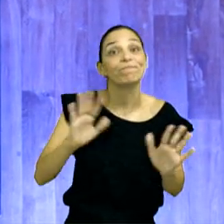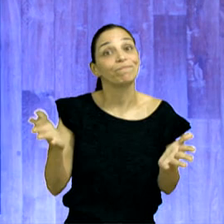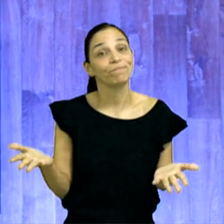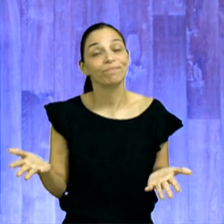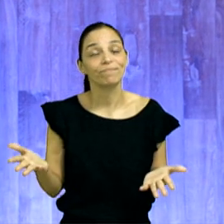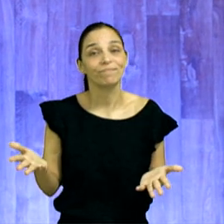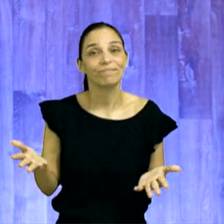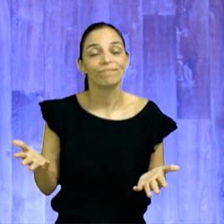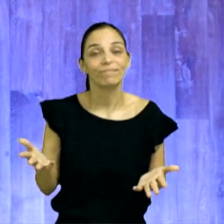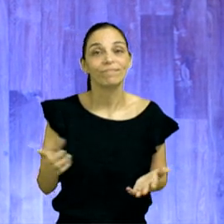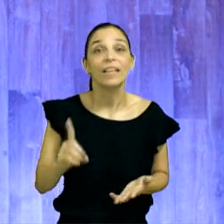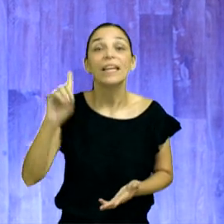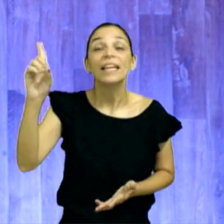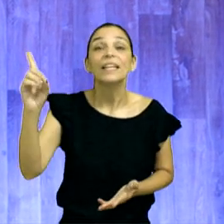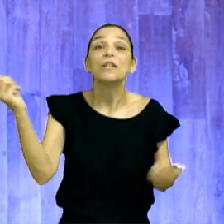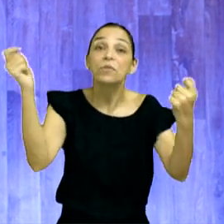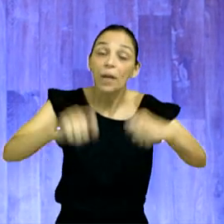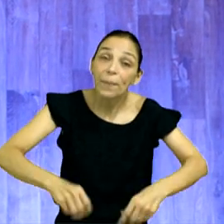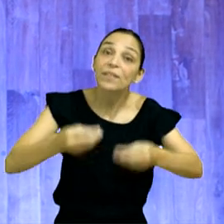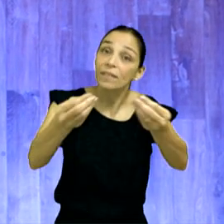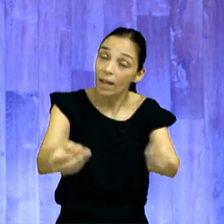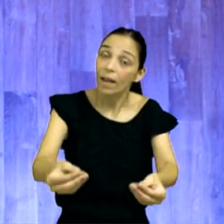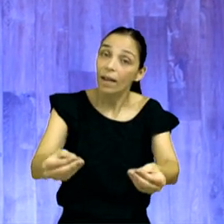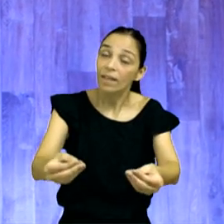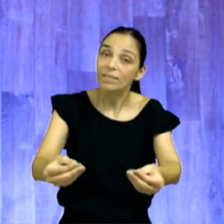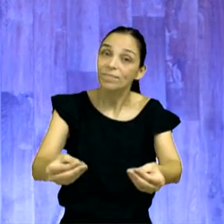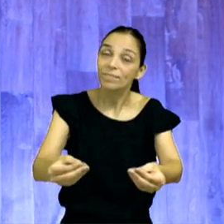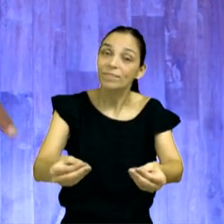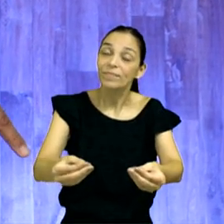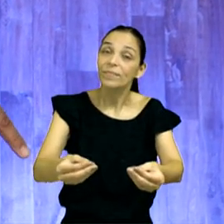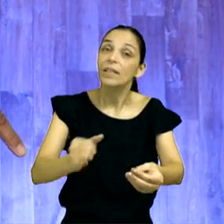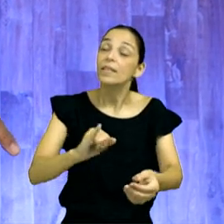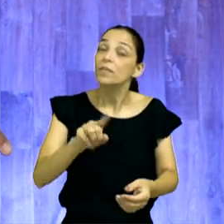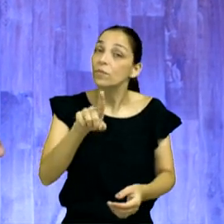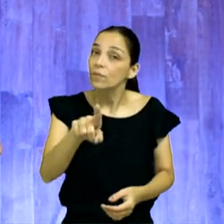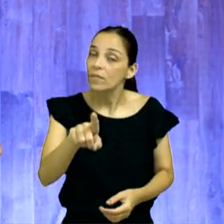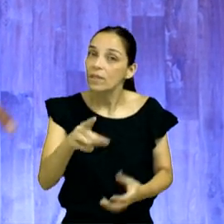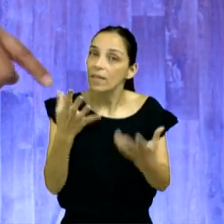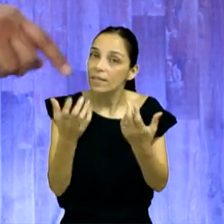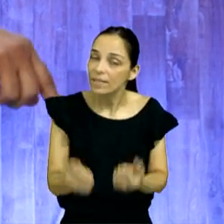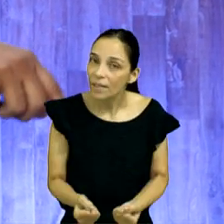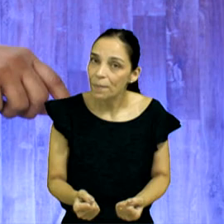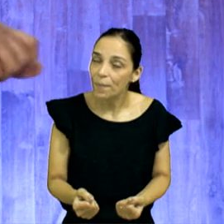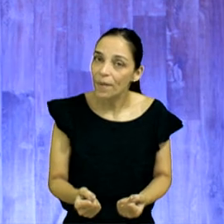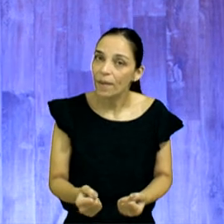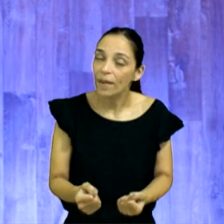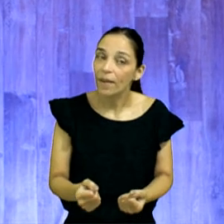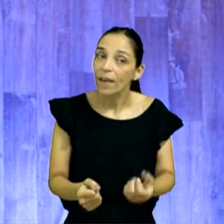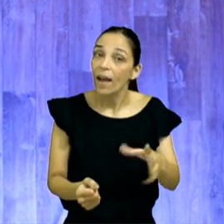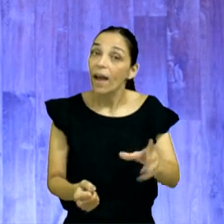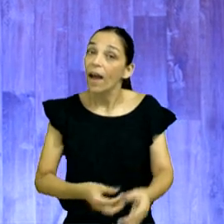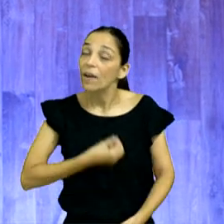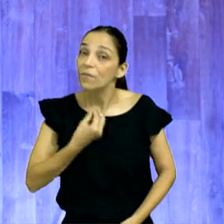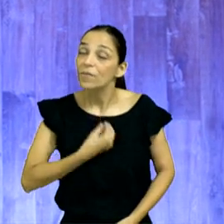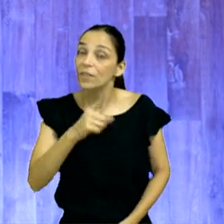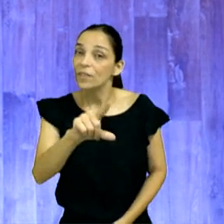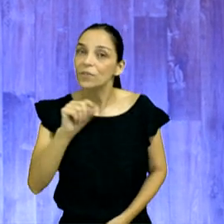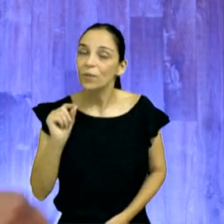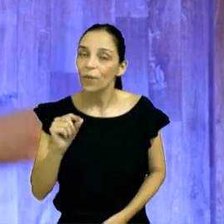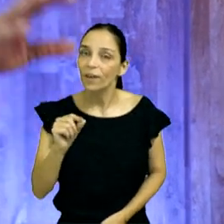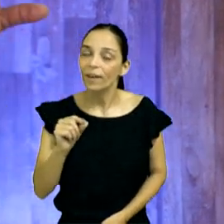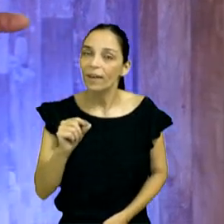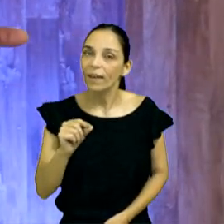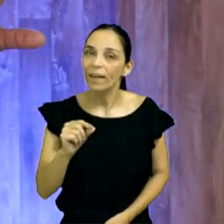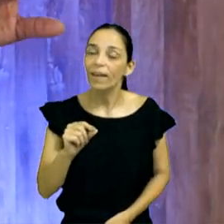diferente a partir de agora, se você for sincero, se você receber, se você optar pela vida, como nós lembramos lá no começo,